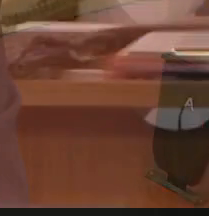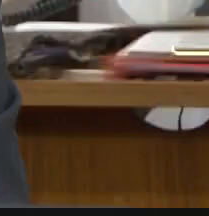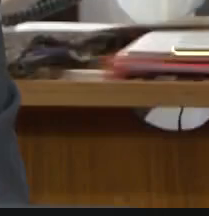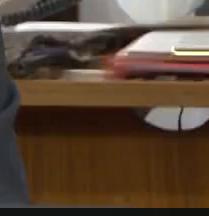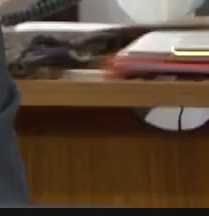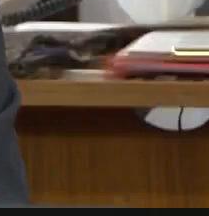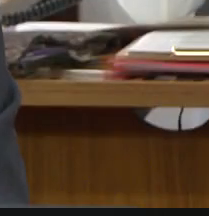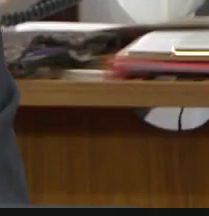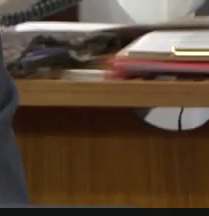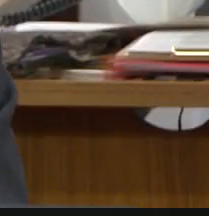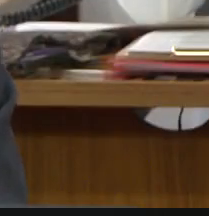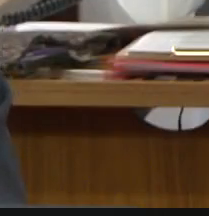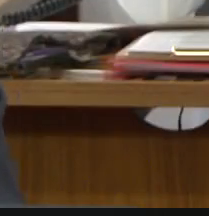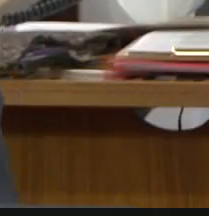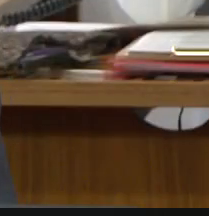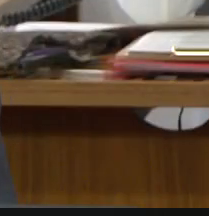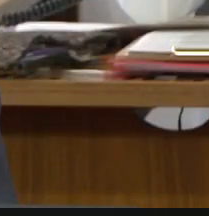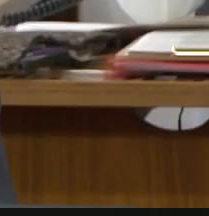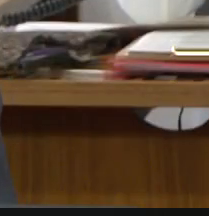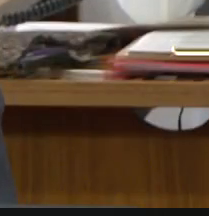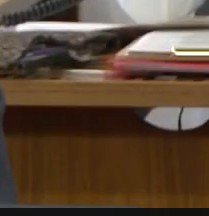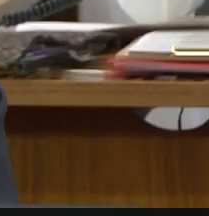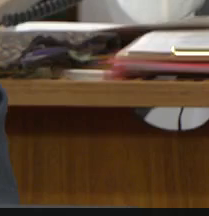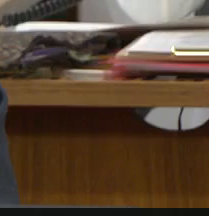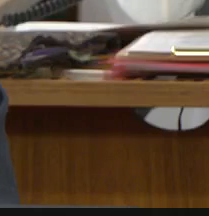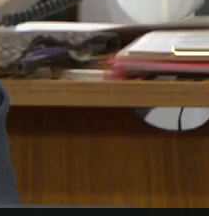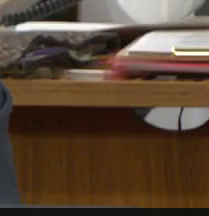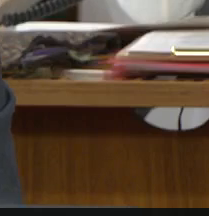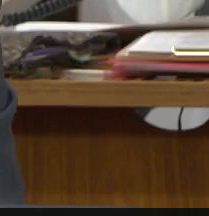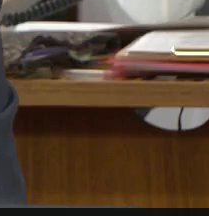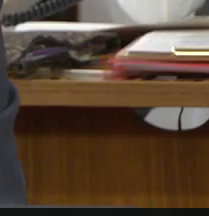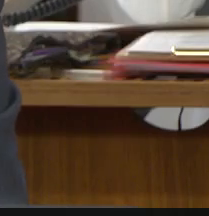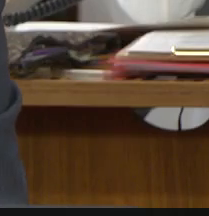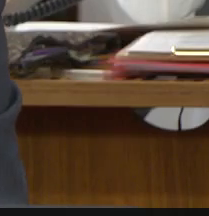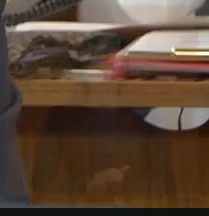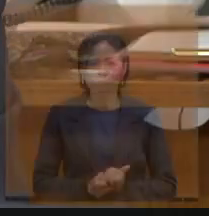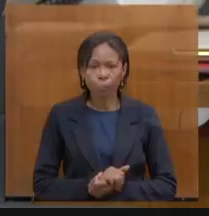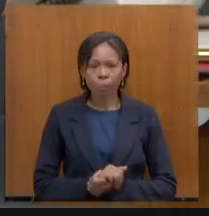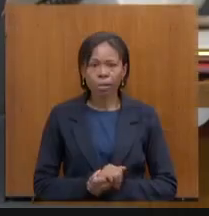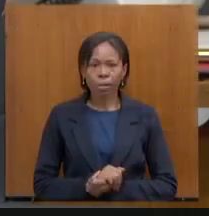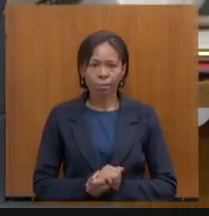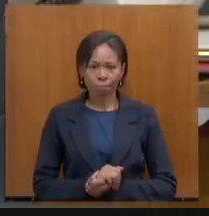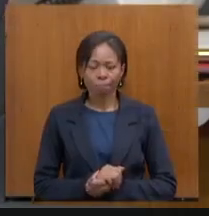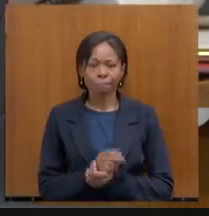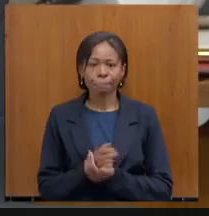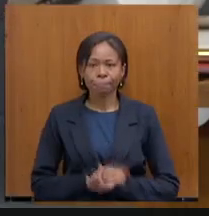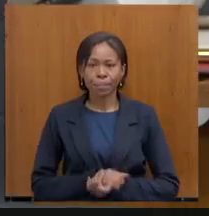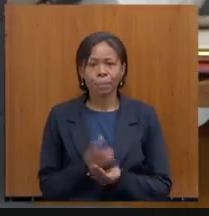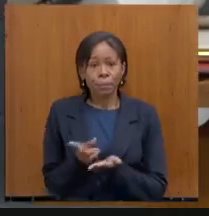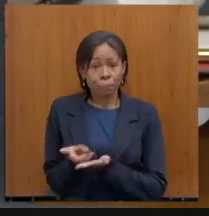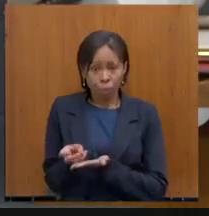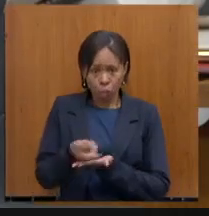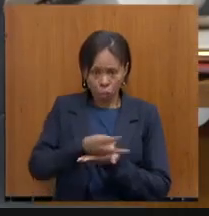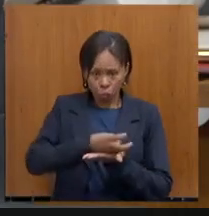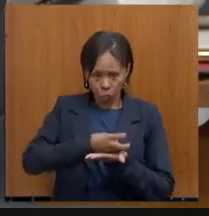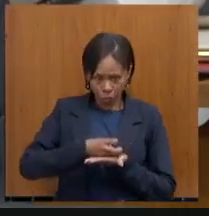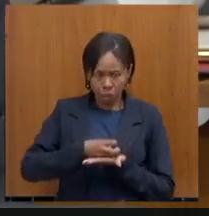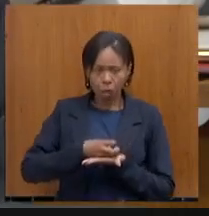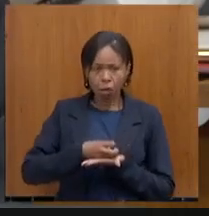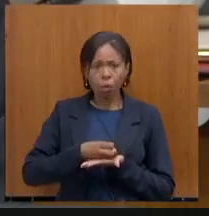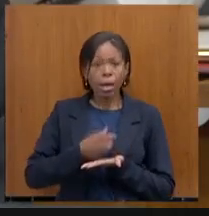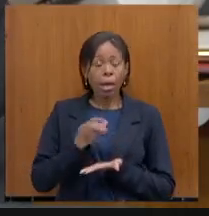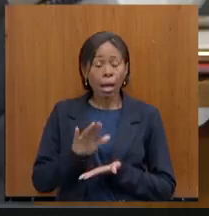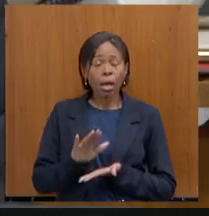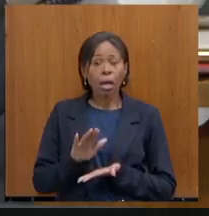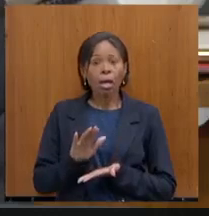expectativa que tínhamos de arrecadação. É importante a gente entender que essa expectativa foi definida em junho do ano